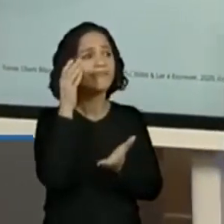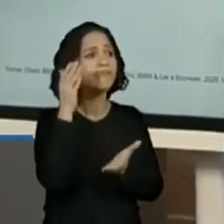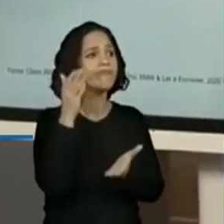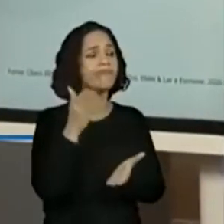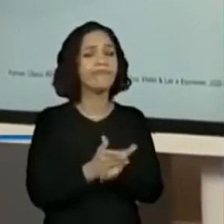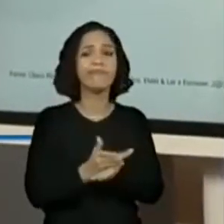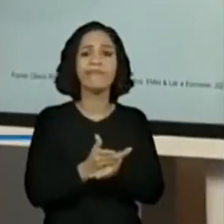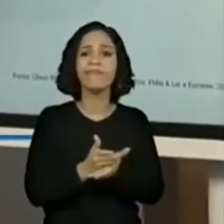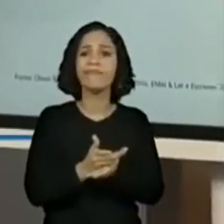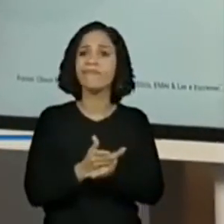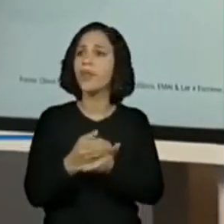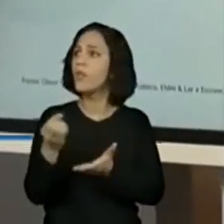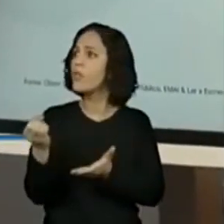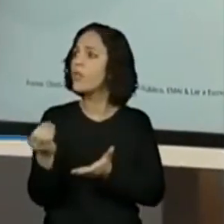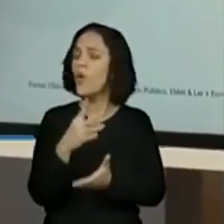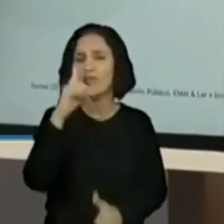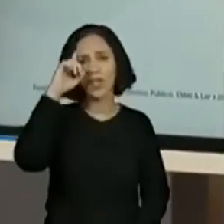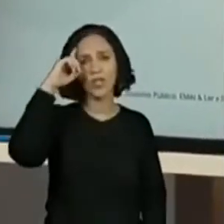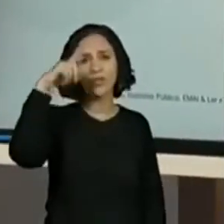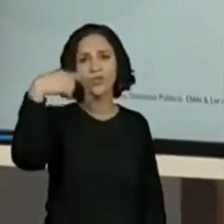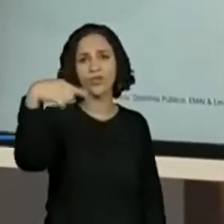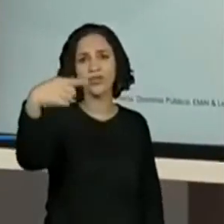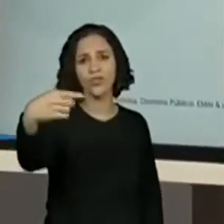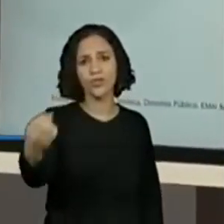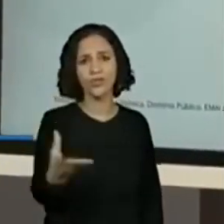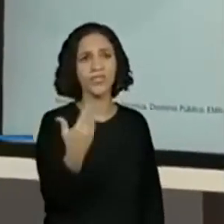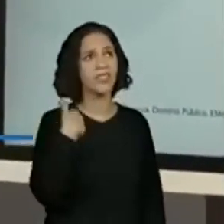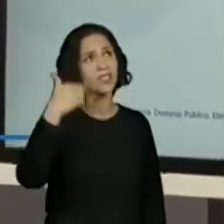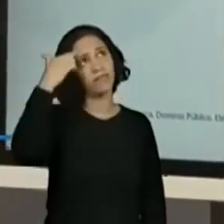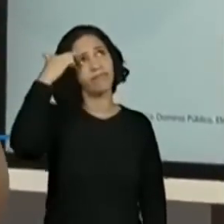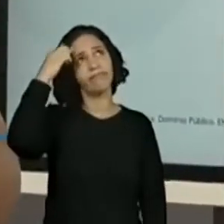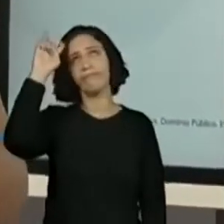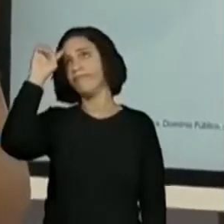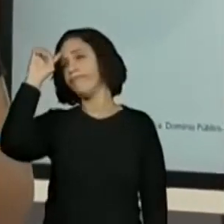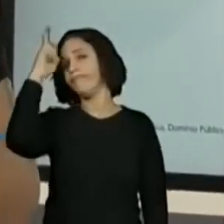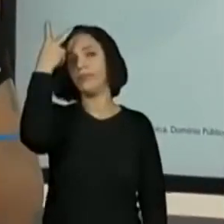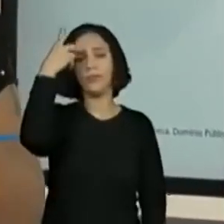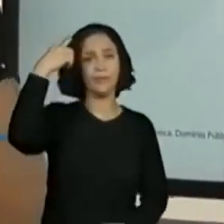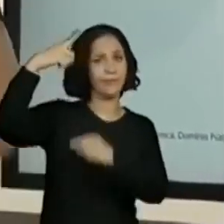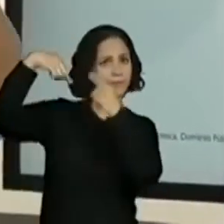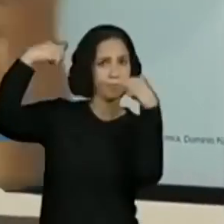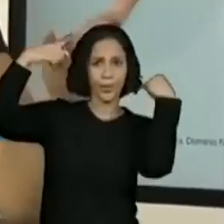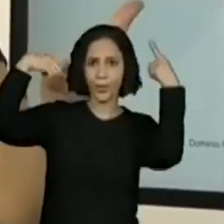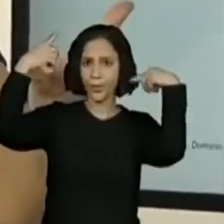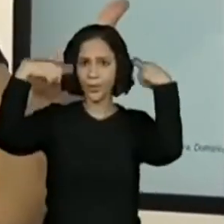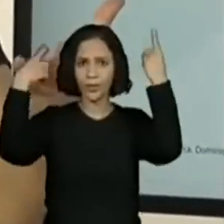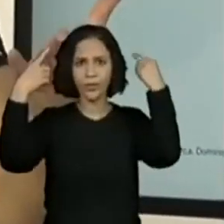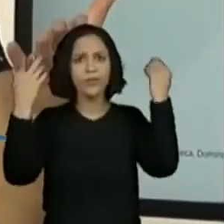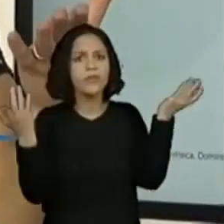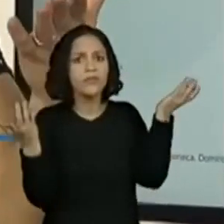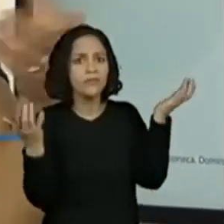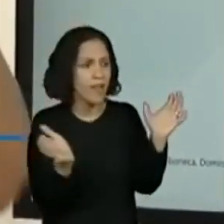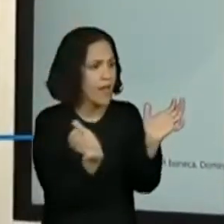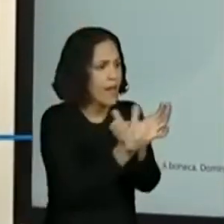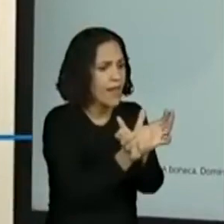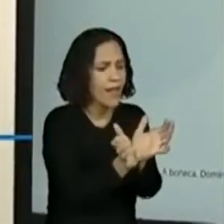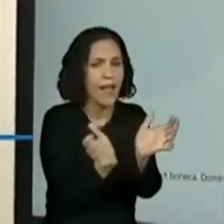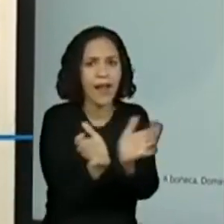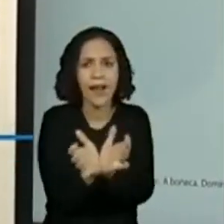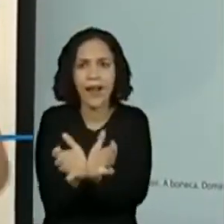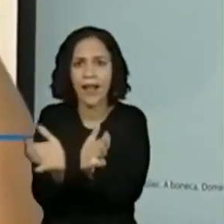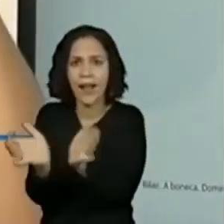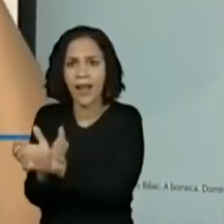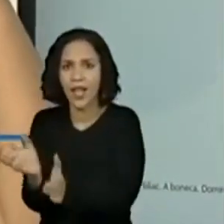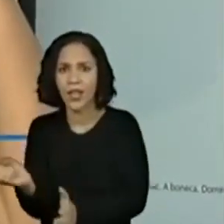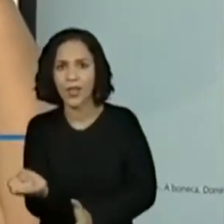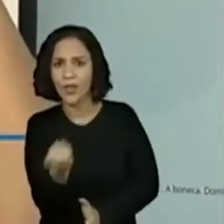Nova rotina se instaurou. E a minha cabeça pirou. Ganhei muitas galerinhas. Vocês